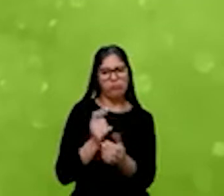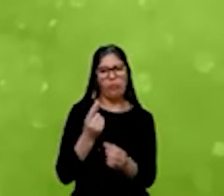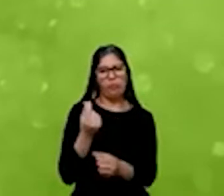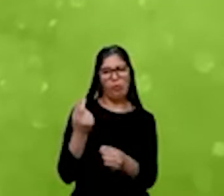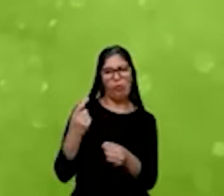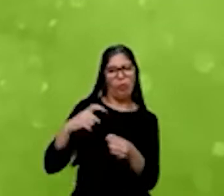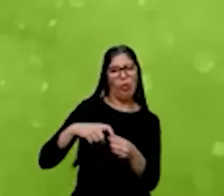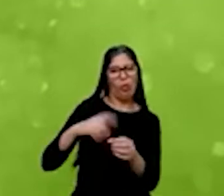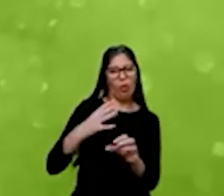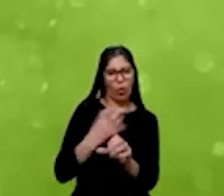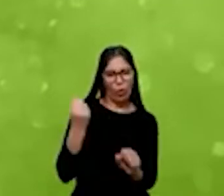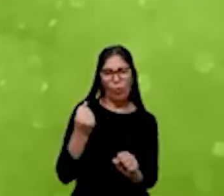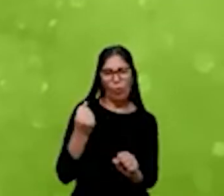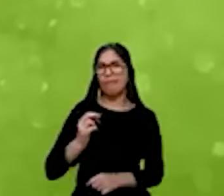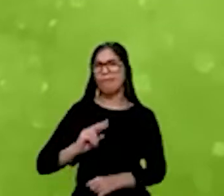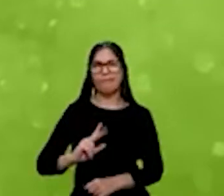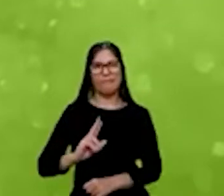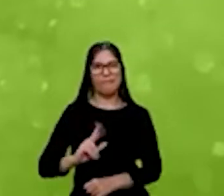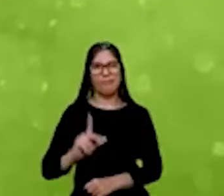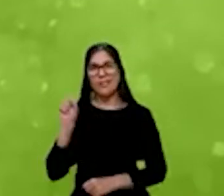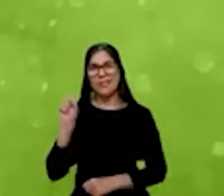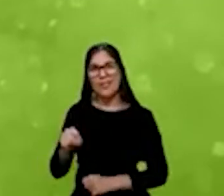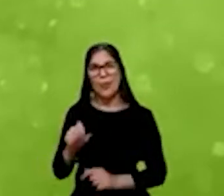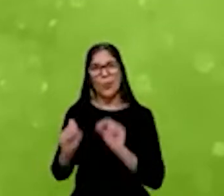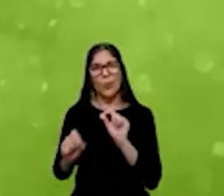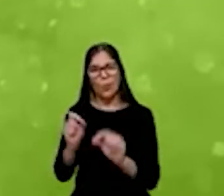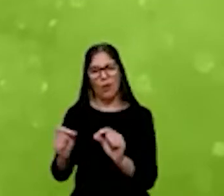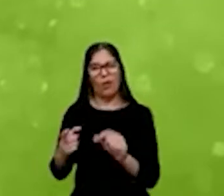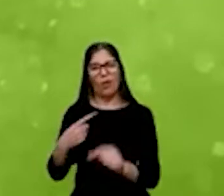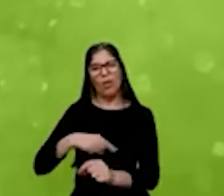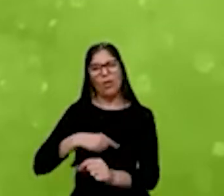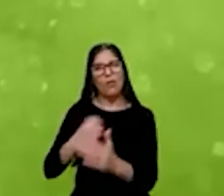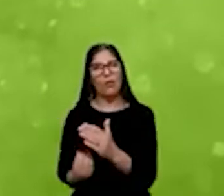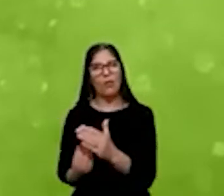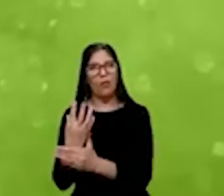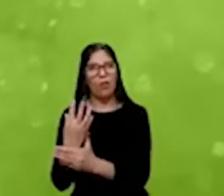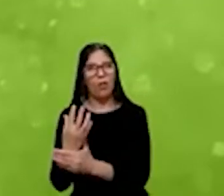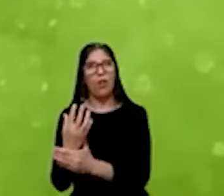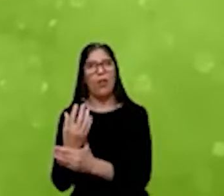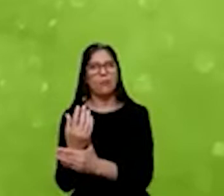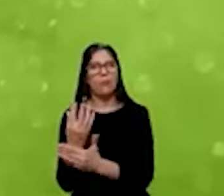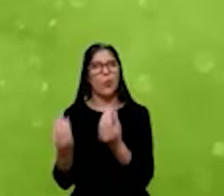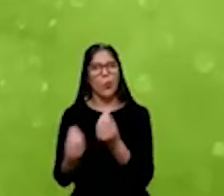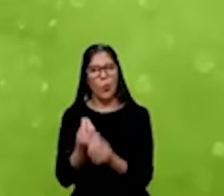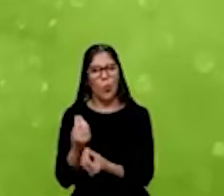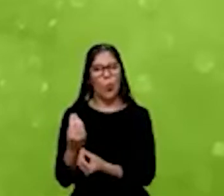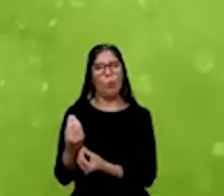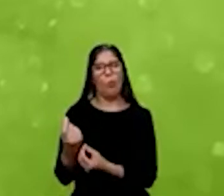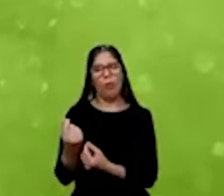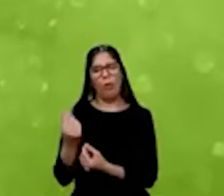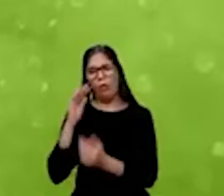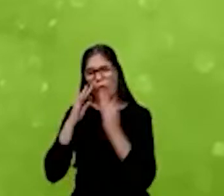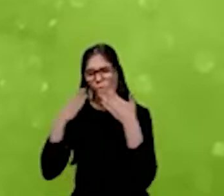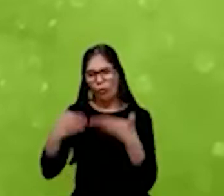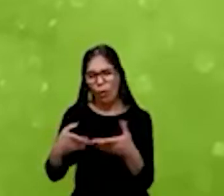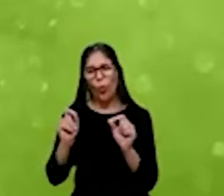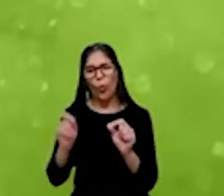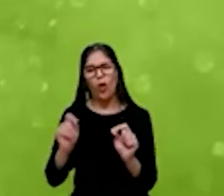mas sim aquilo que a gente gera de valor pelo ponto de vista do impacto